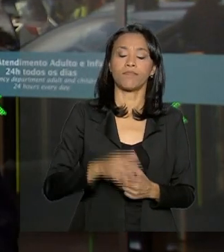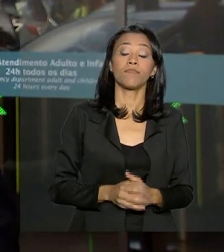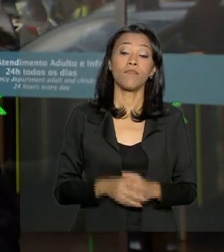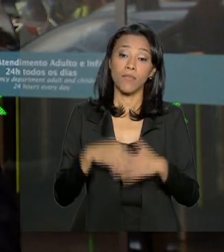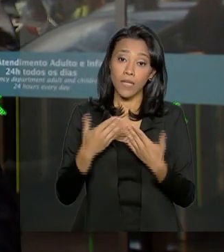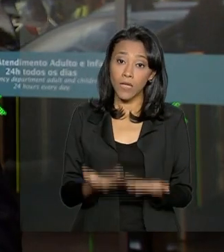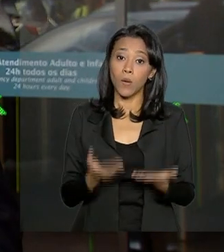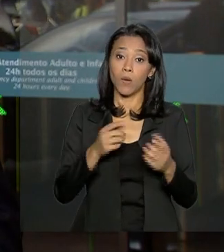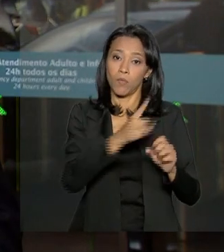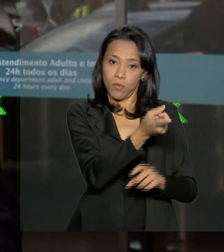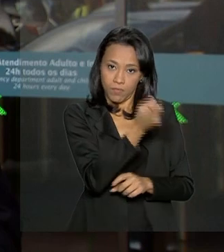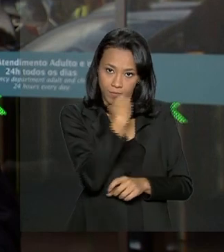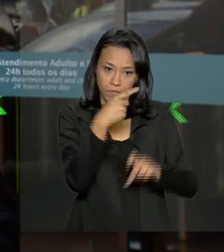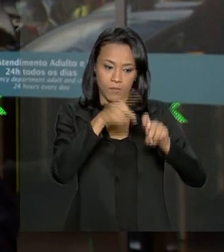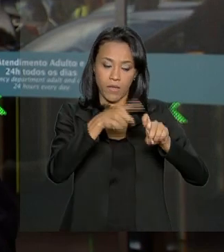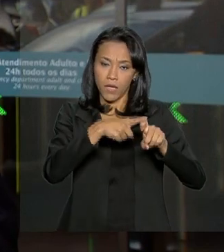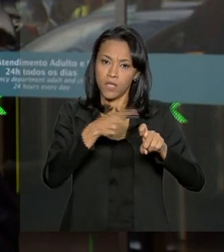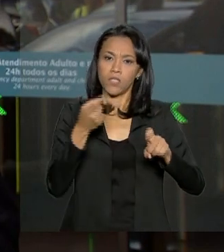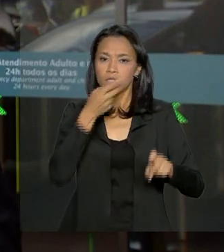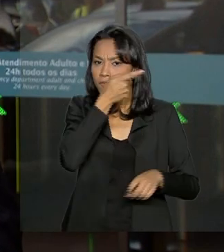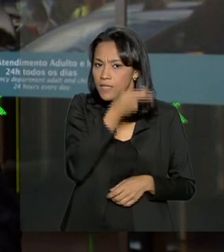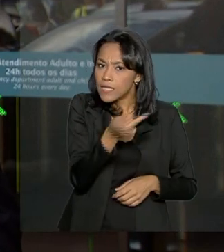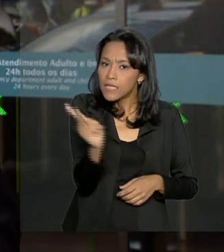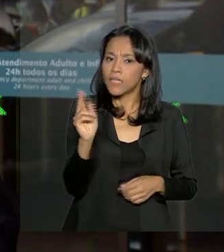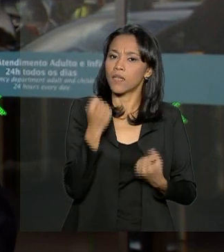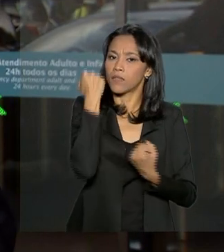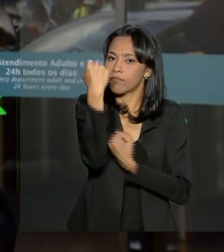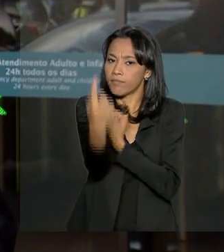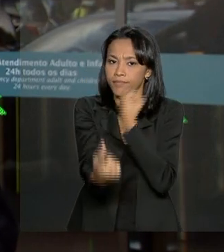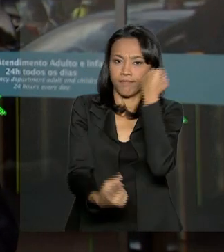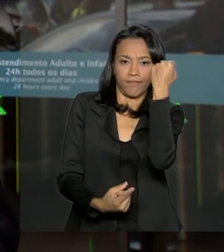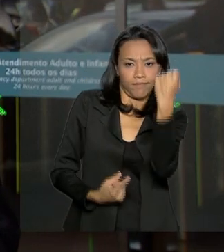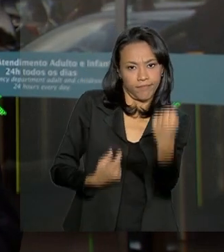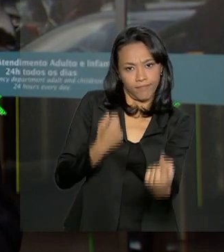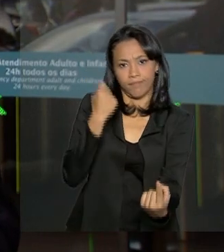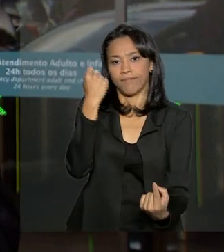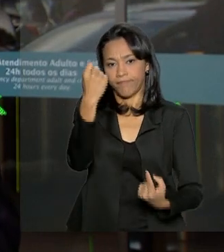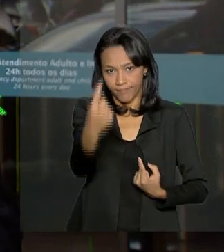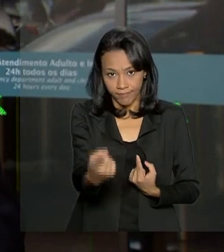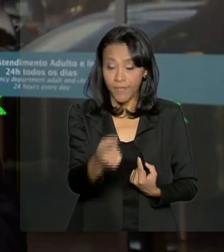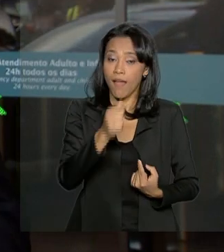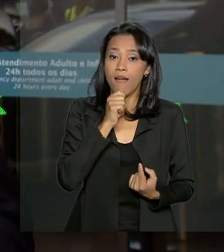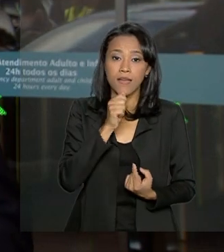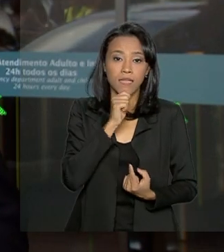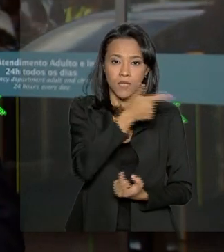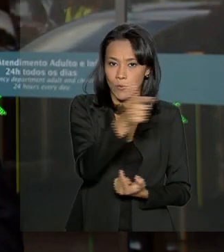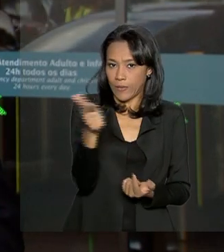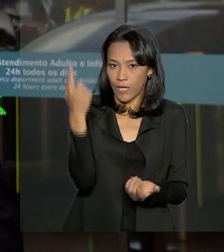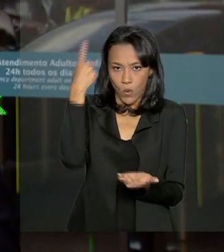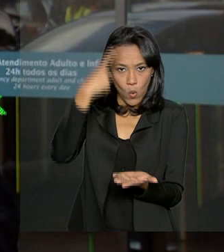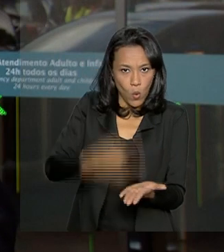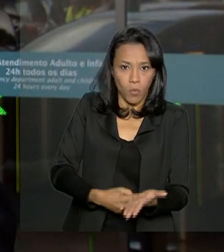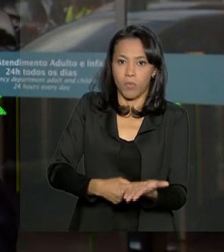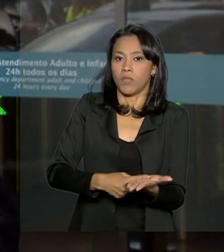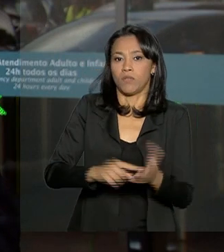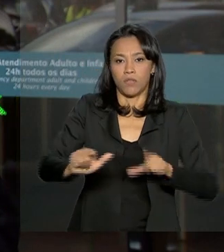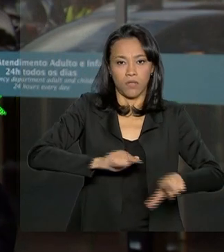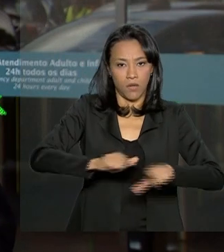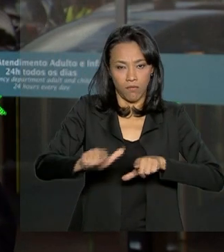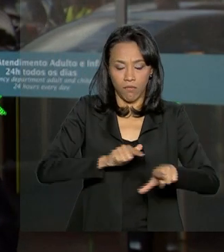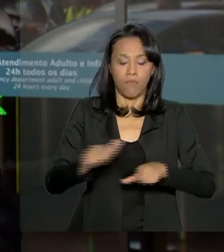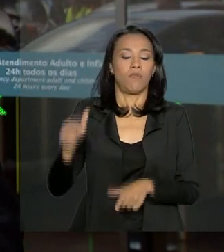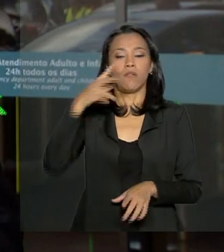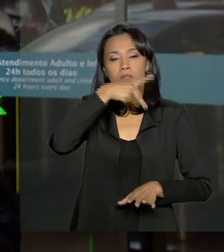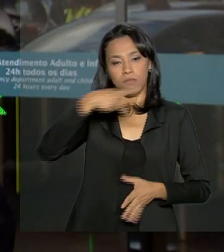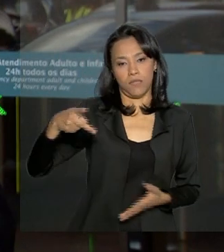Por ordem médica, as visitas continuam restritas e pelo menos por enquanto não há compromissos oficiais na agenda